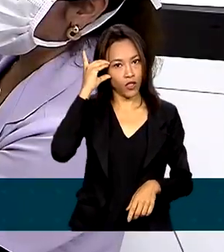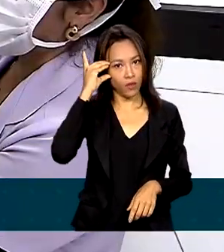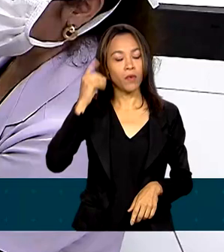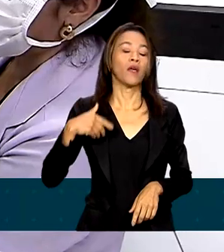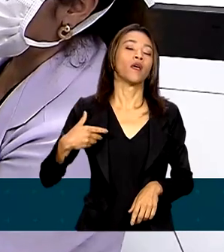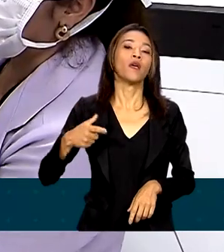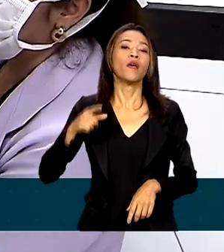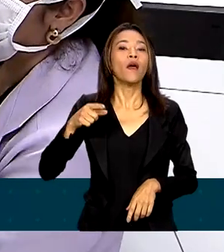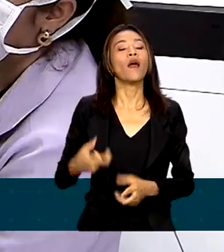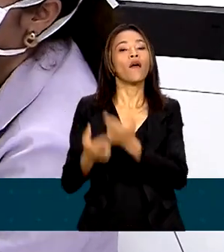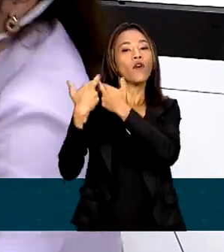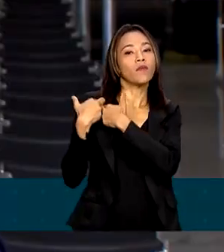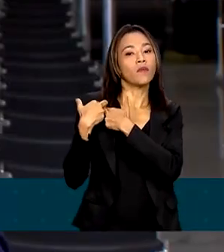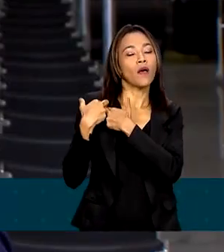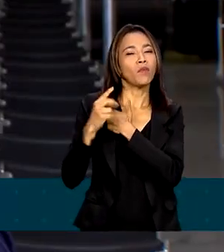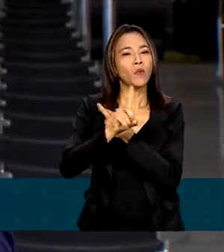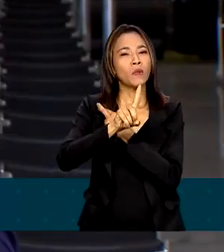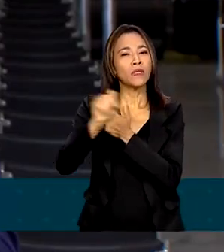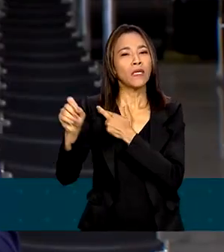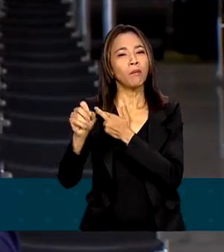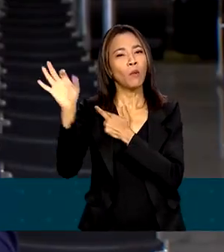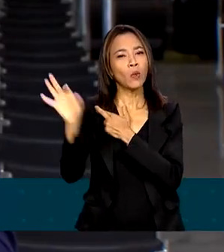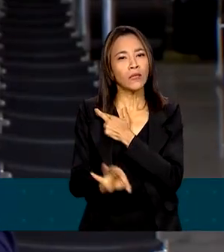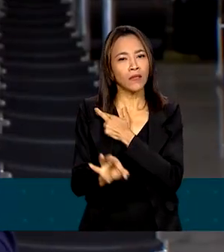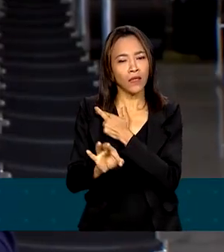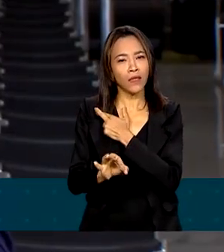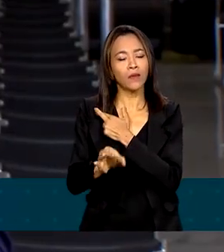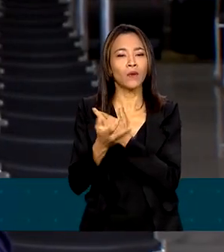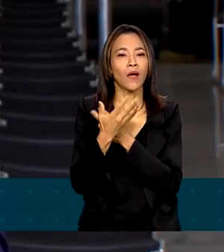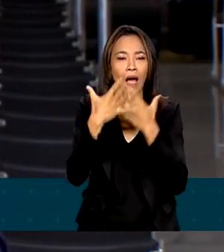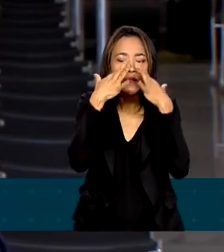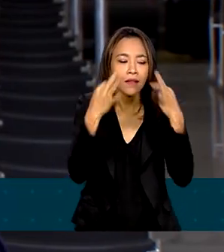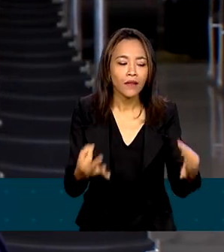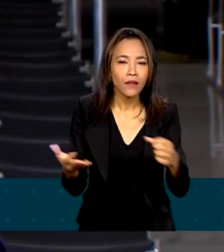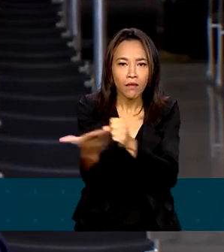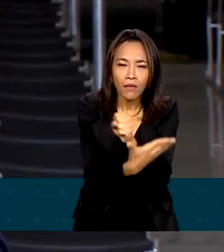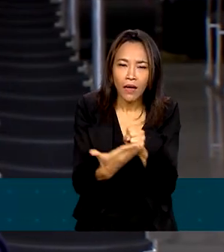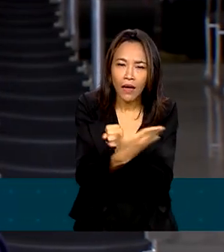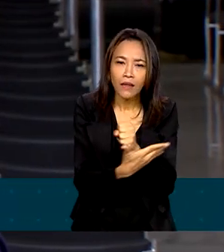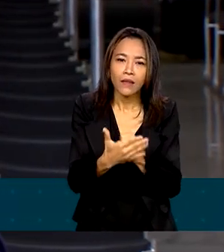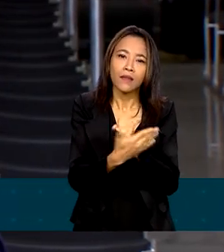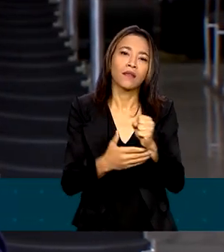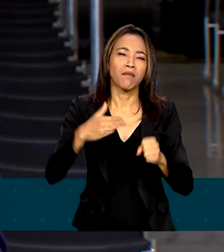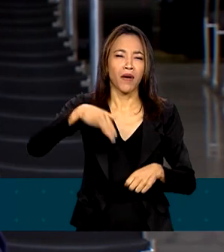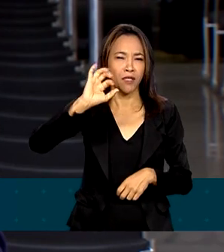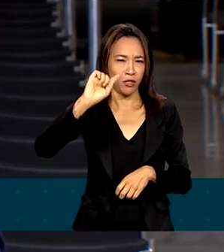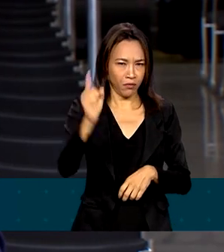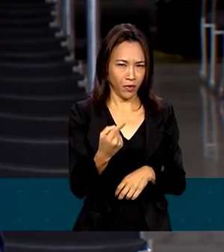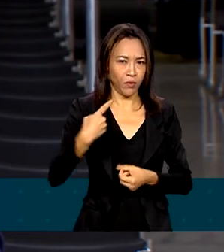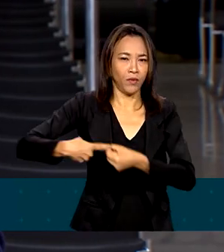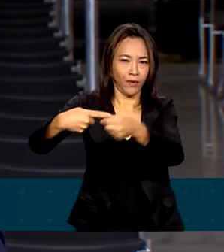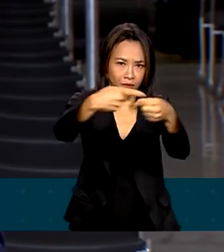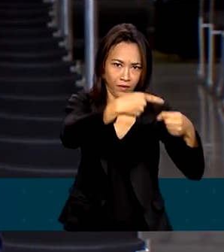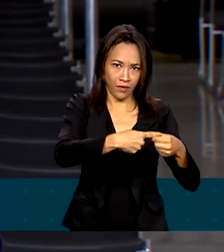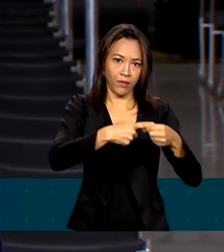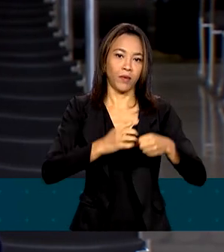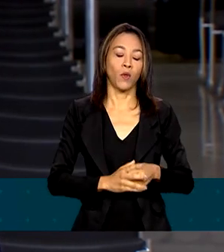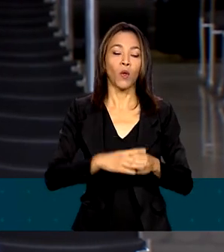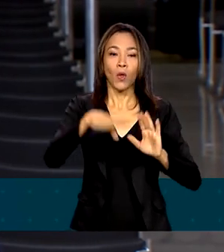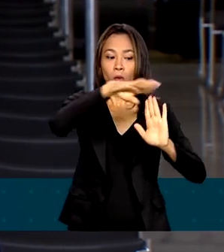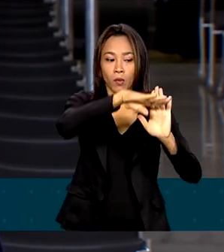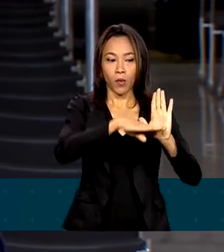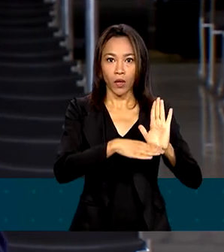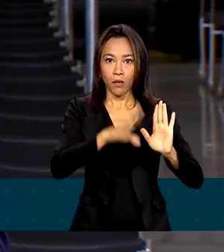responsável por 100% da atenção primária em 1.039 municípios. O programa tem como um dos seus